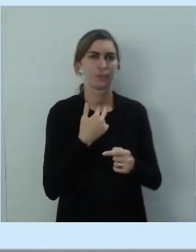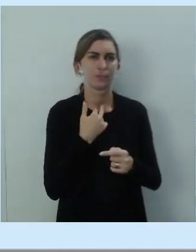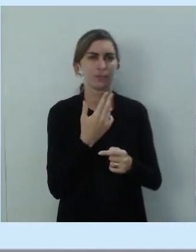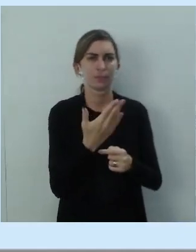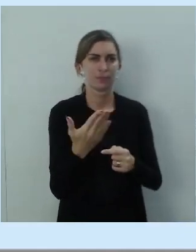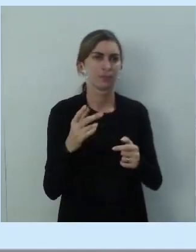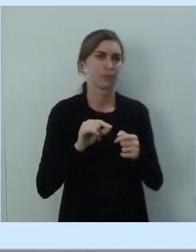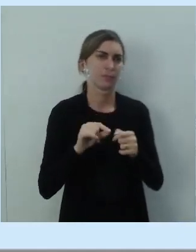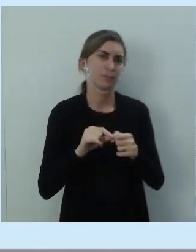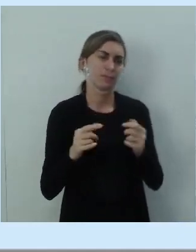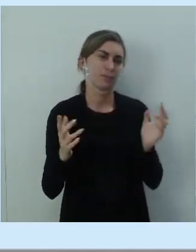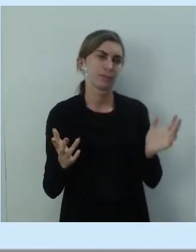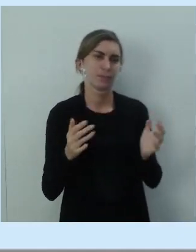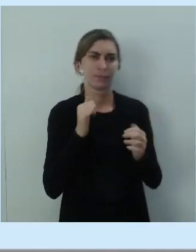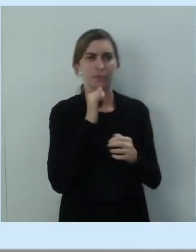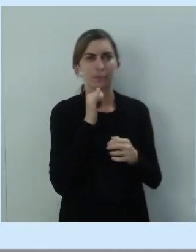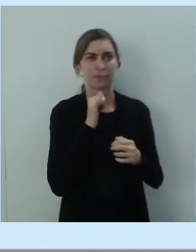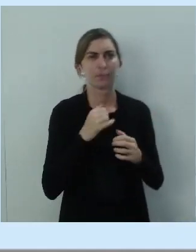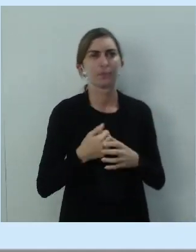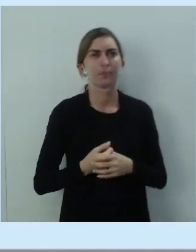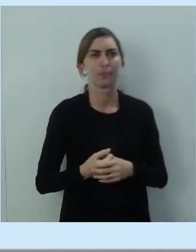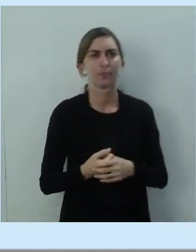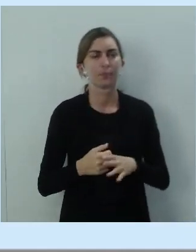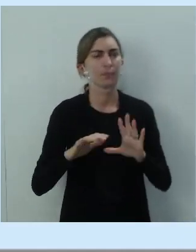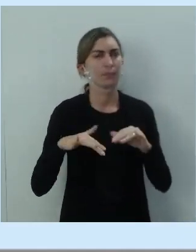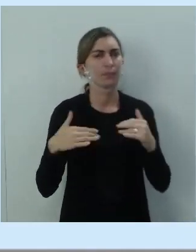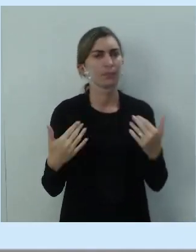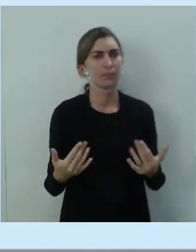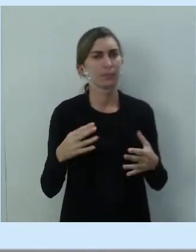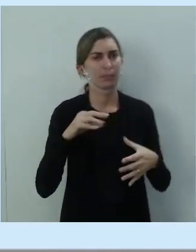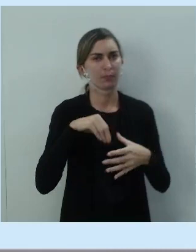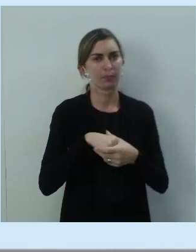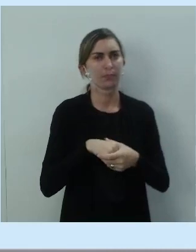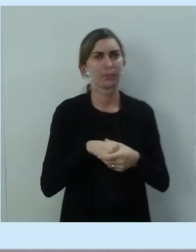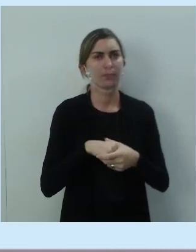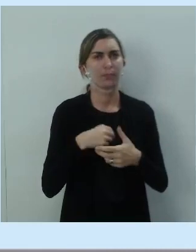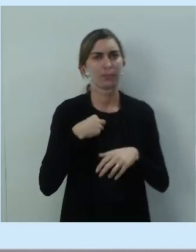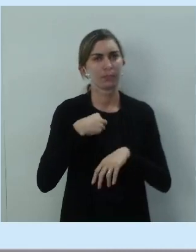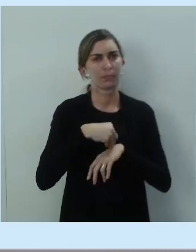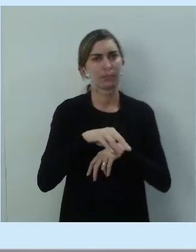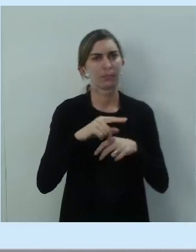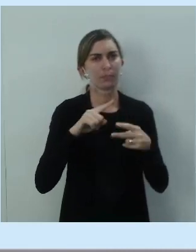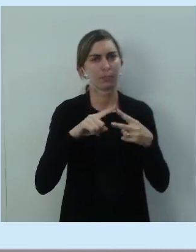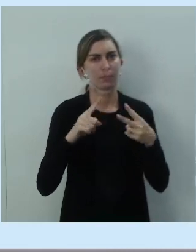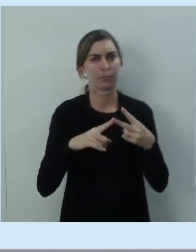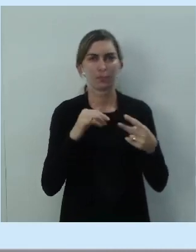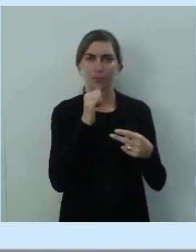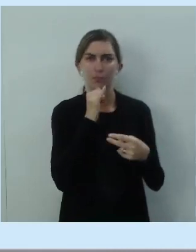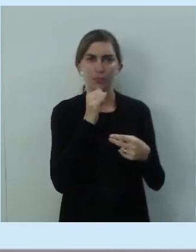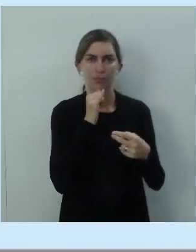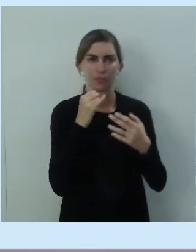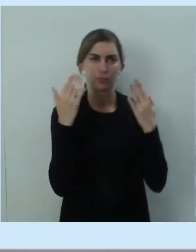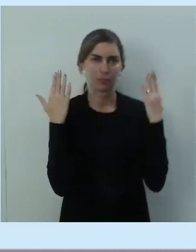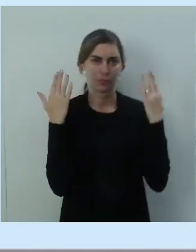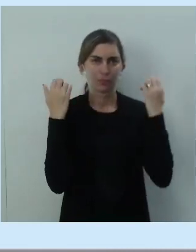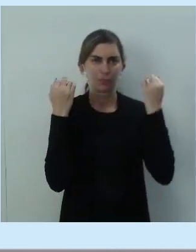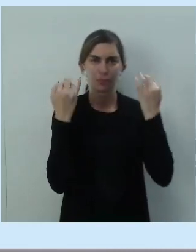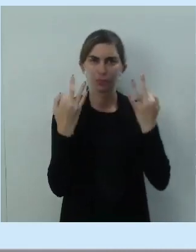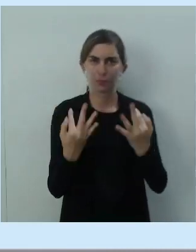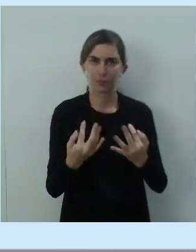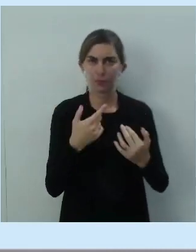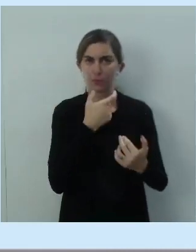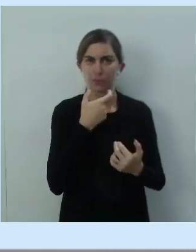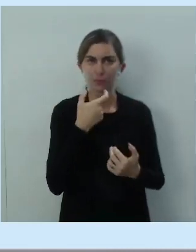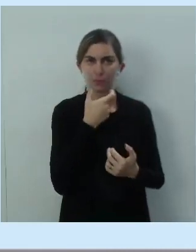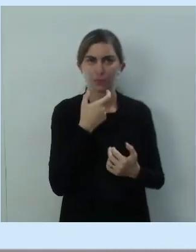feito, executado também. Então, dentro disso, trago dois exemplos que explicam aí para Can't